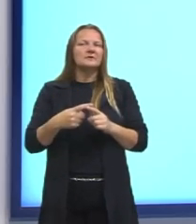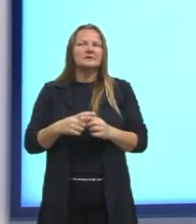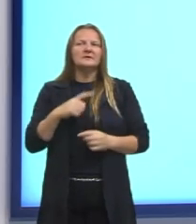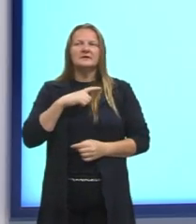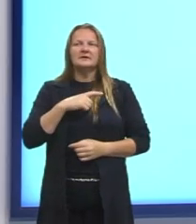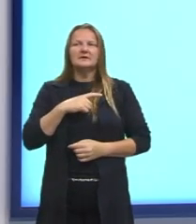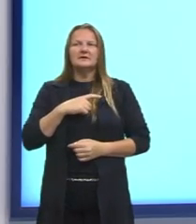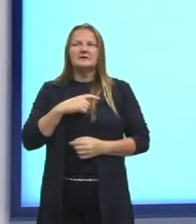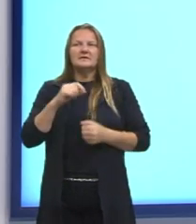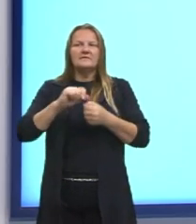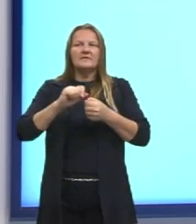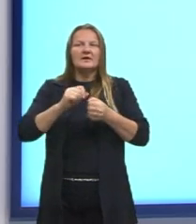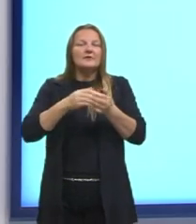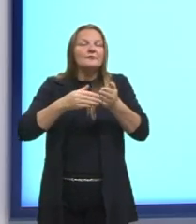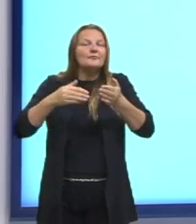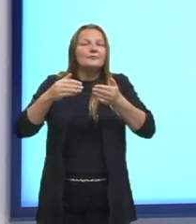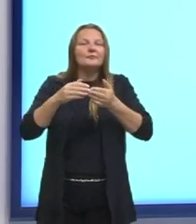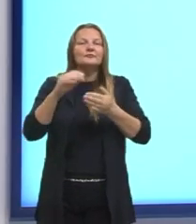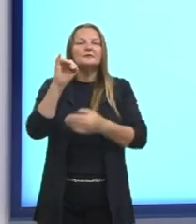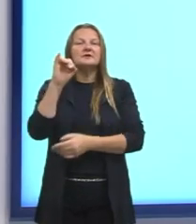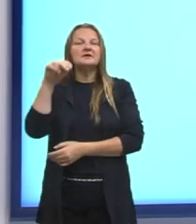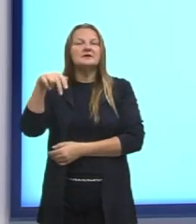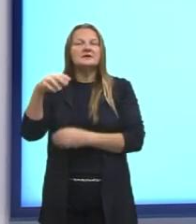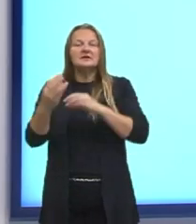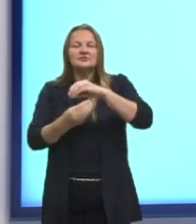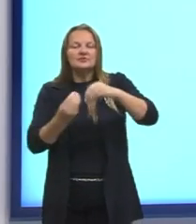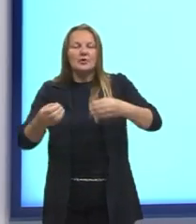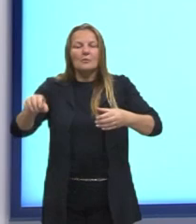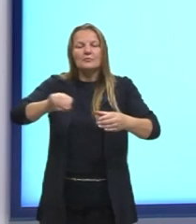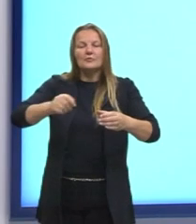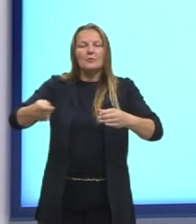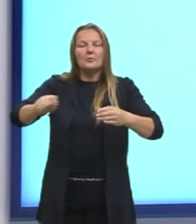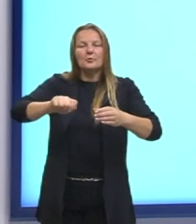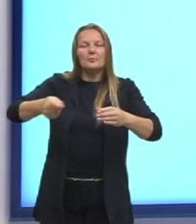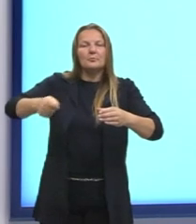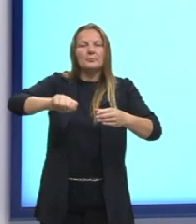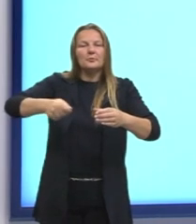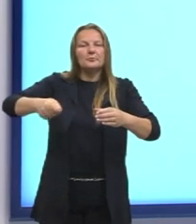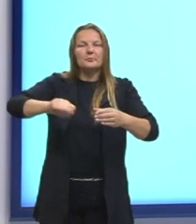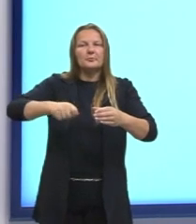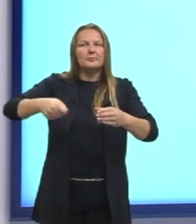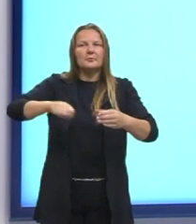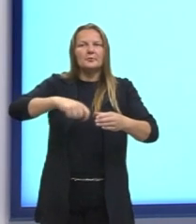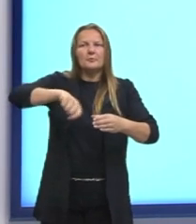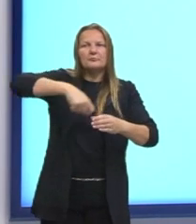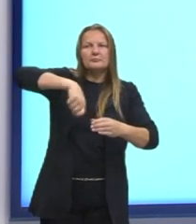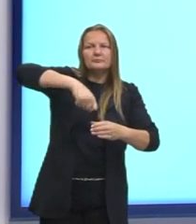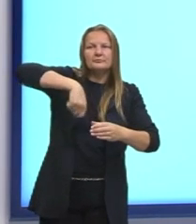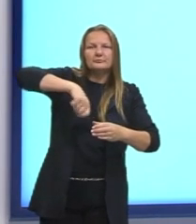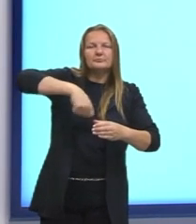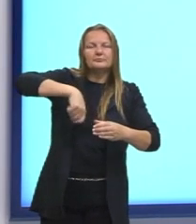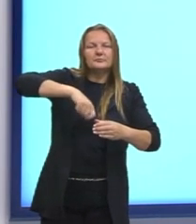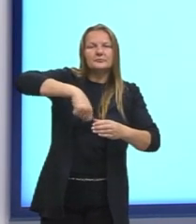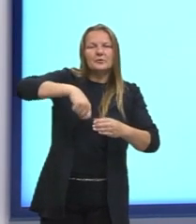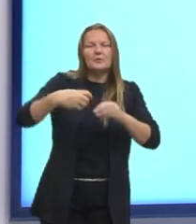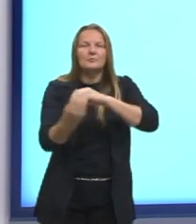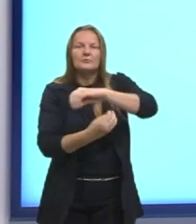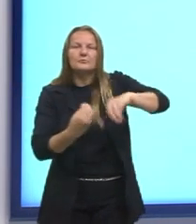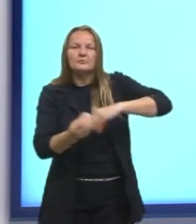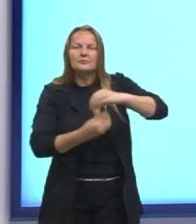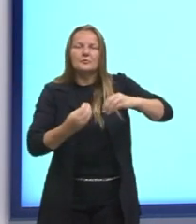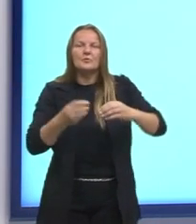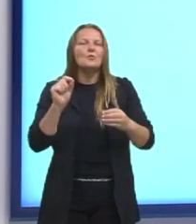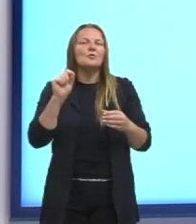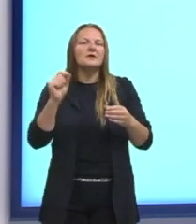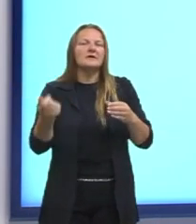são, falam todos os ingredientes, all the ingredients, todos os ingredientes, então, vão ser misturados. Que ingredientes são